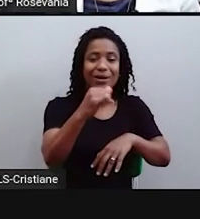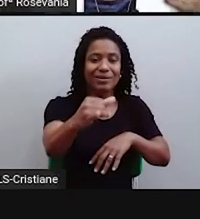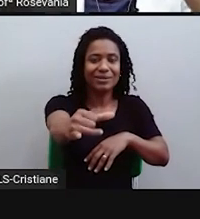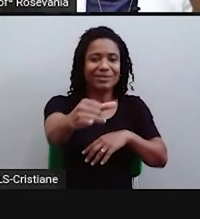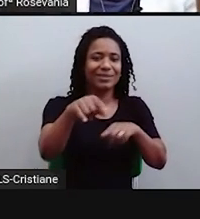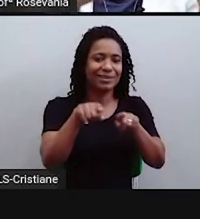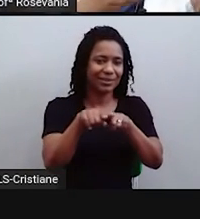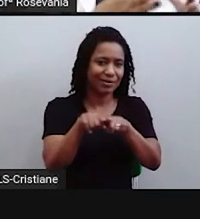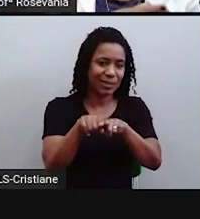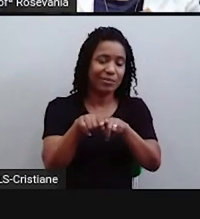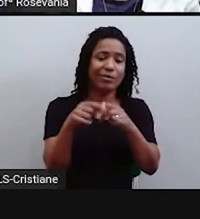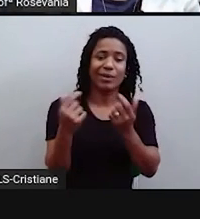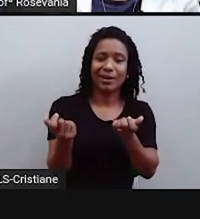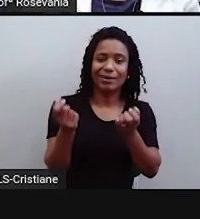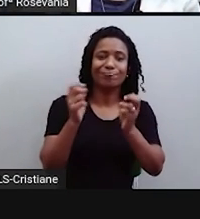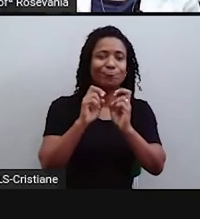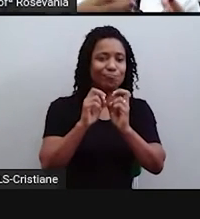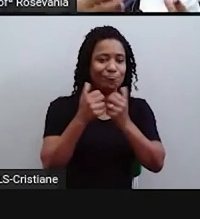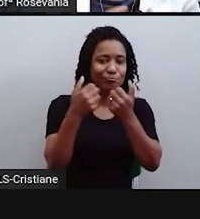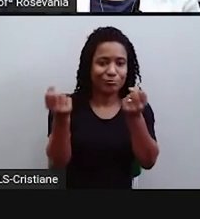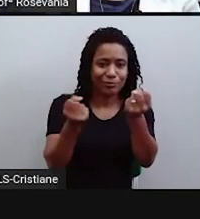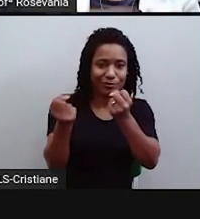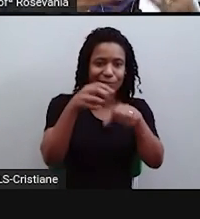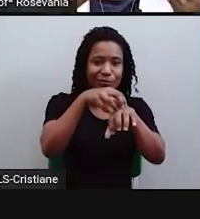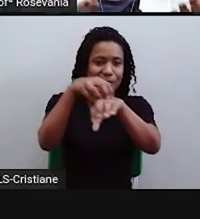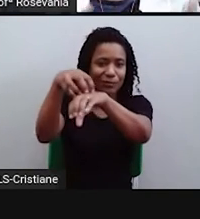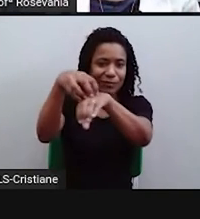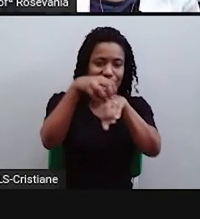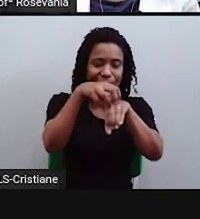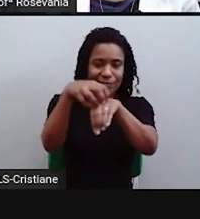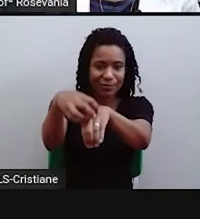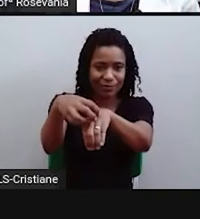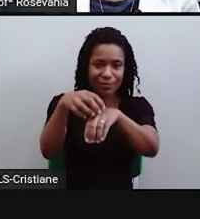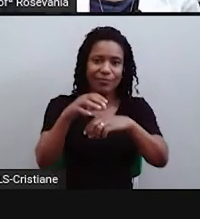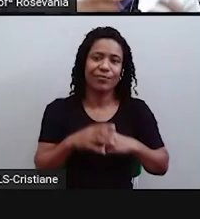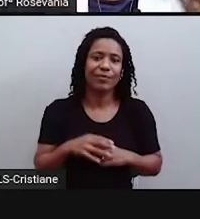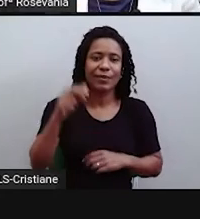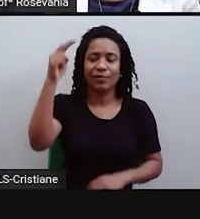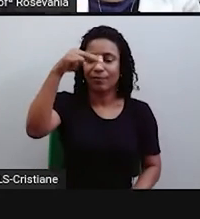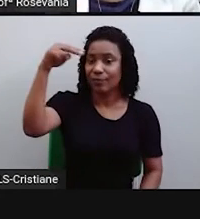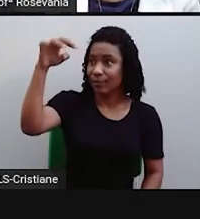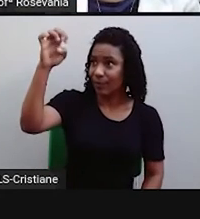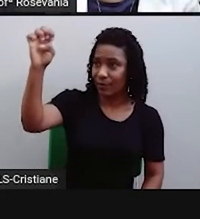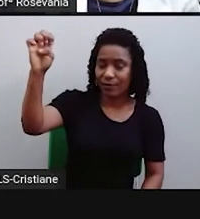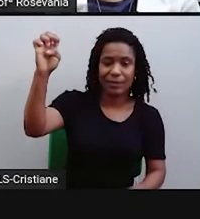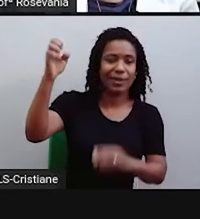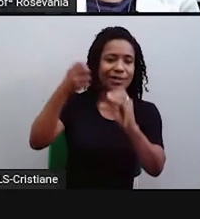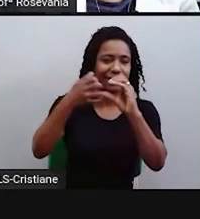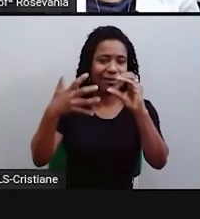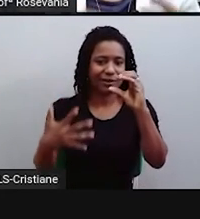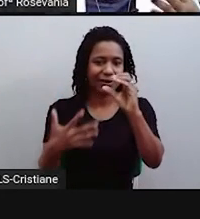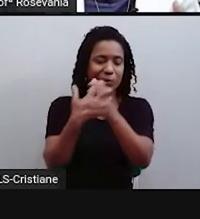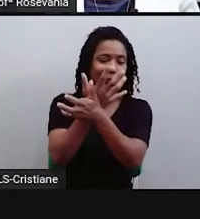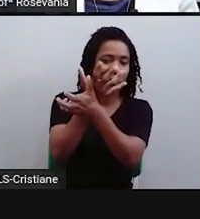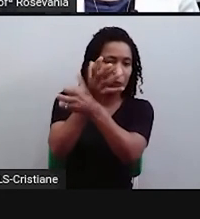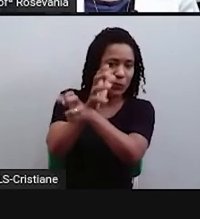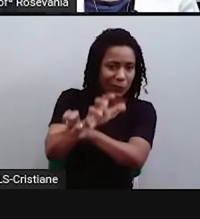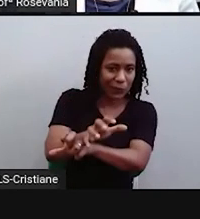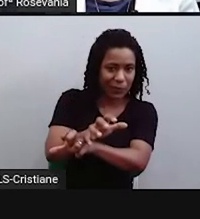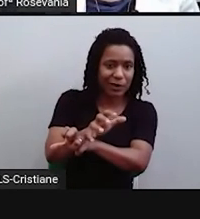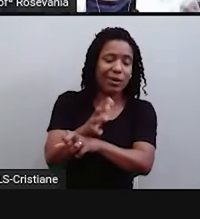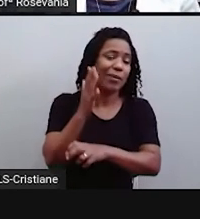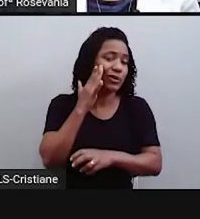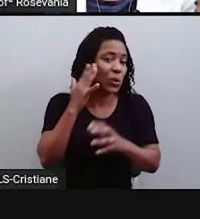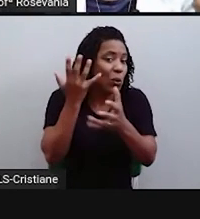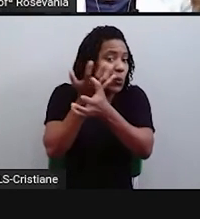coisas. A gente pegou na região Nordeste também características do clima semiárido, não que seja só o semiárido do Nordeste, que vocês